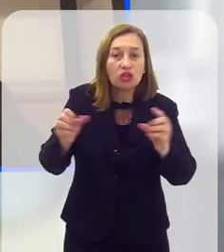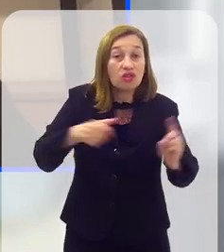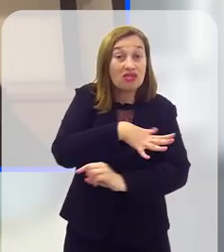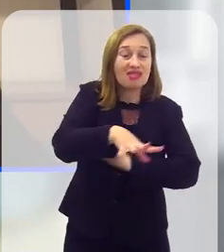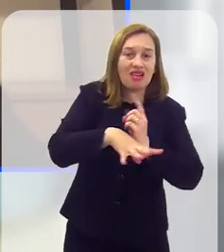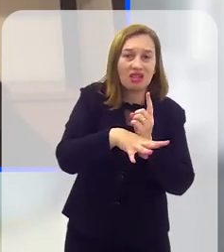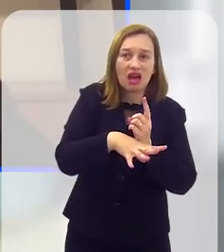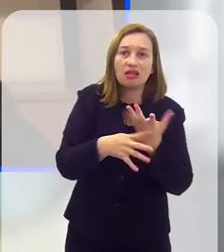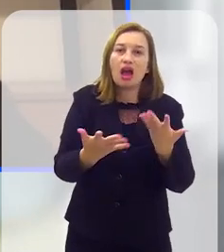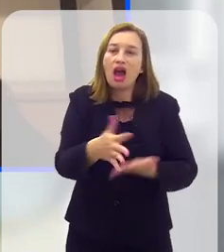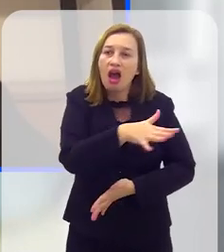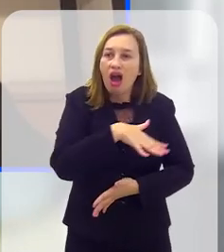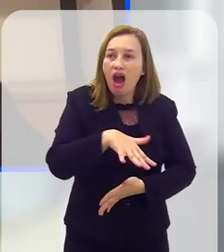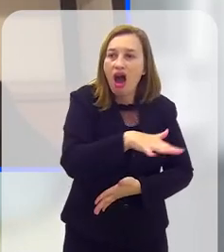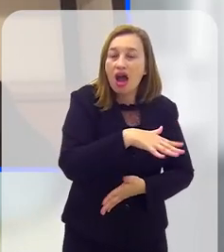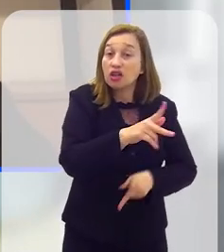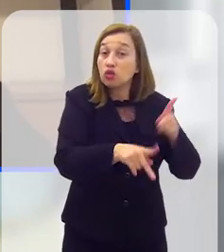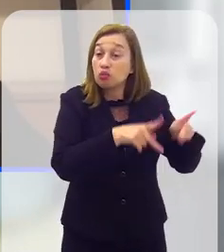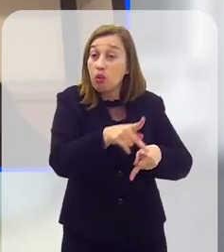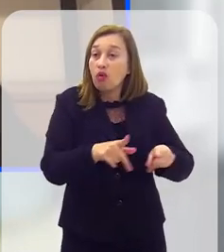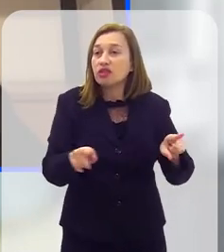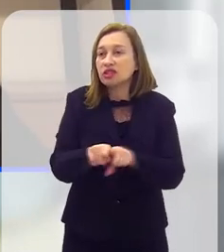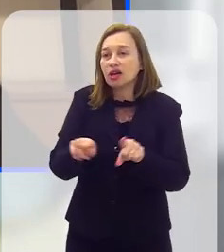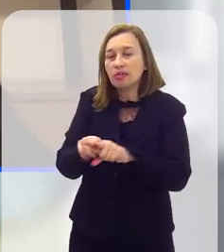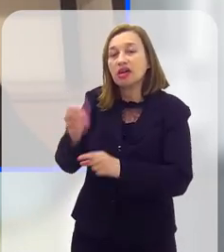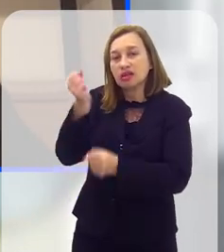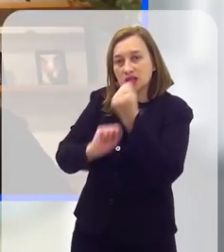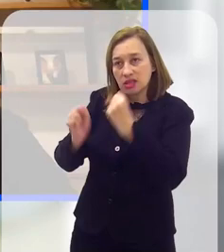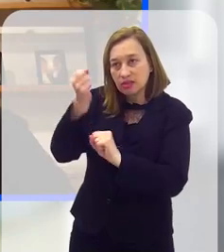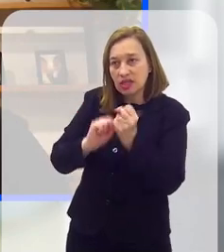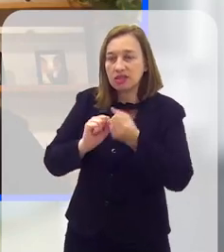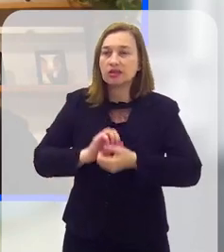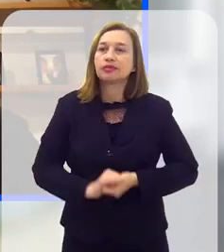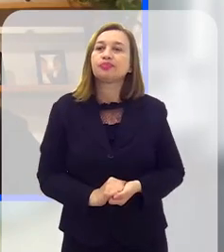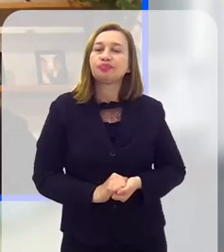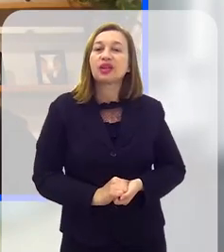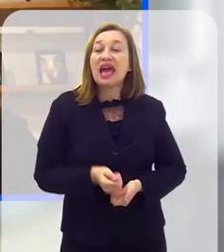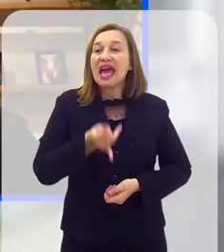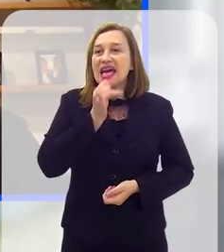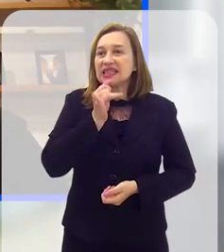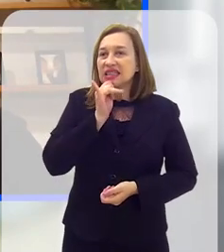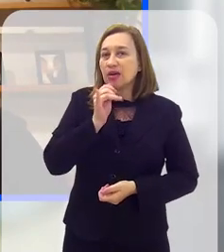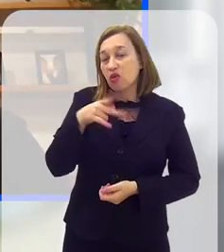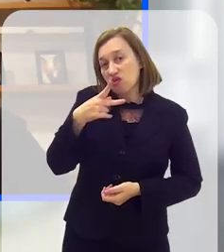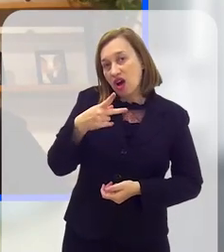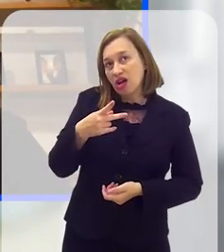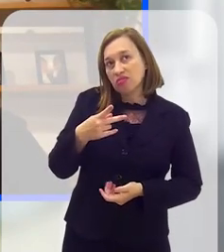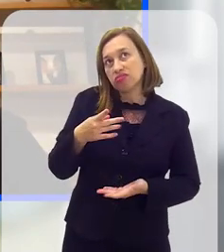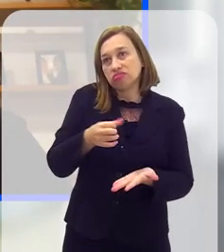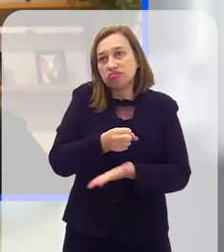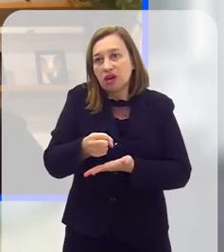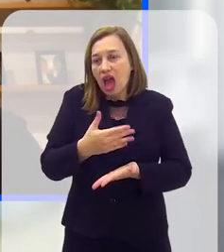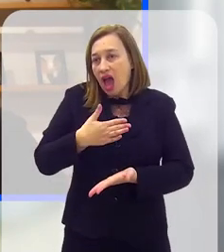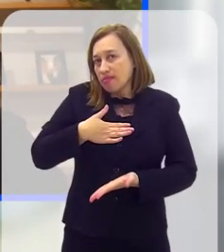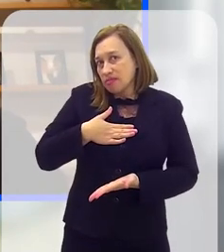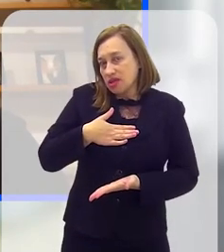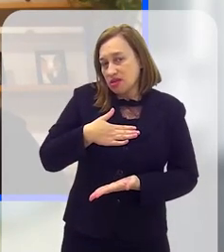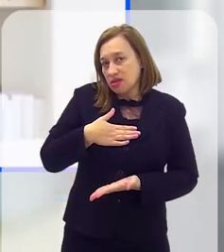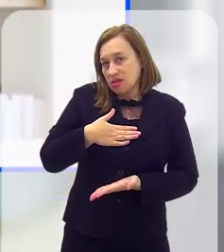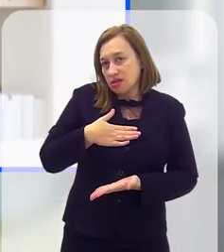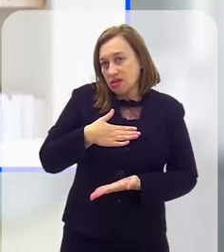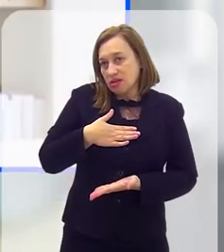todos, por toda a sociedade, tanto a parte da população quanto a parte dos entes públicos. Por exemplo, eu tiro por base